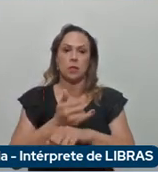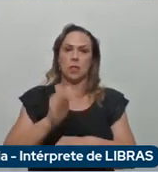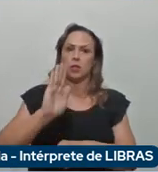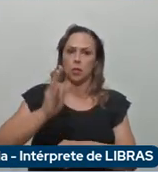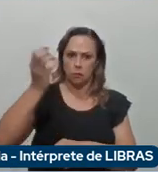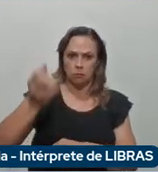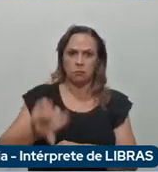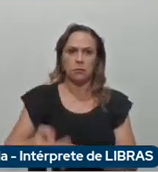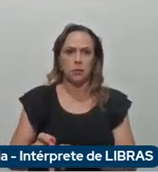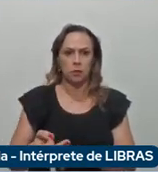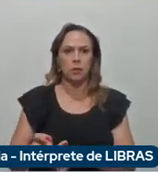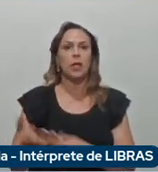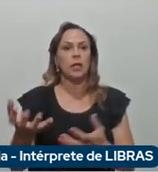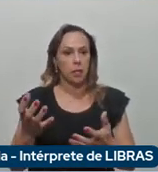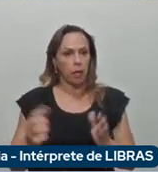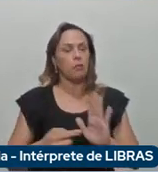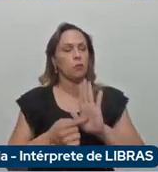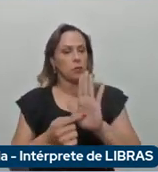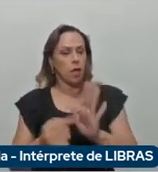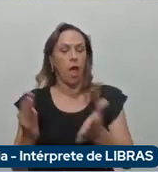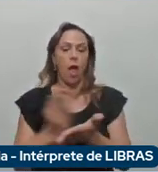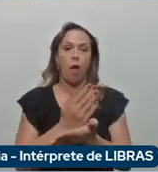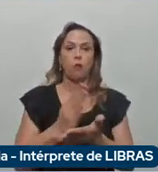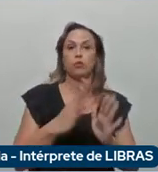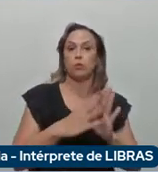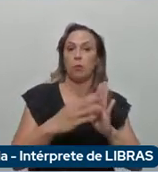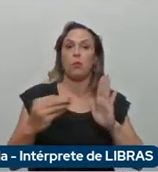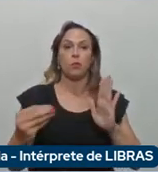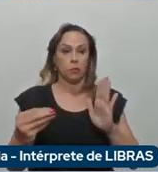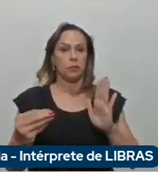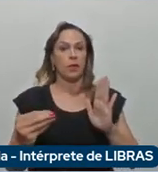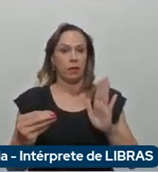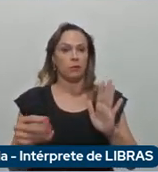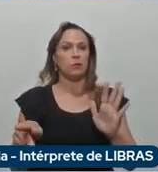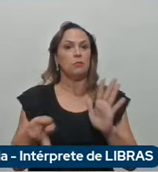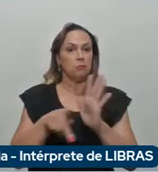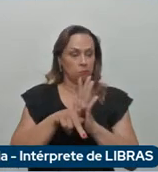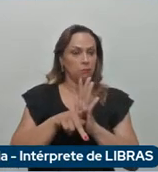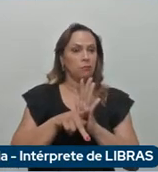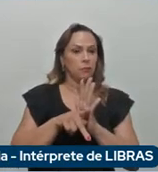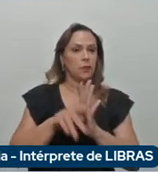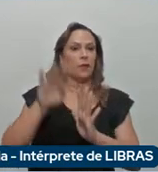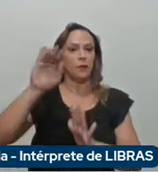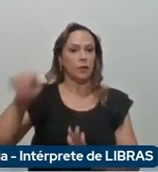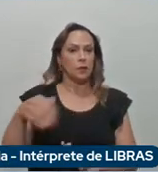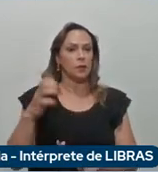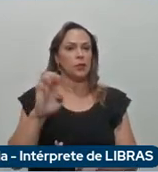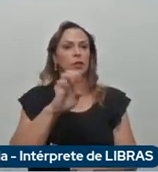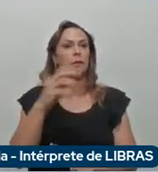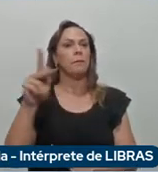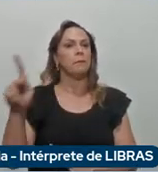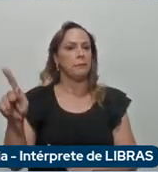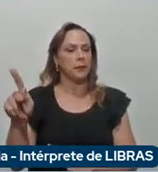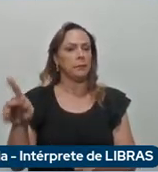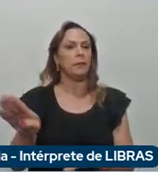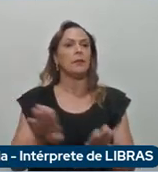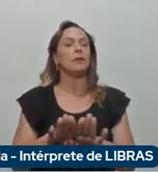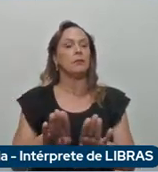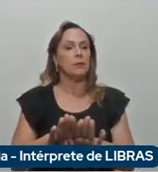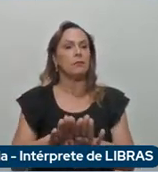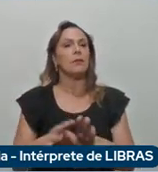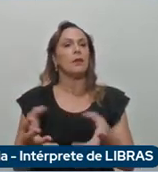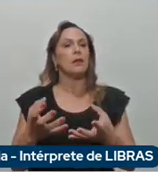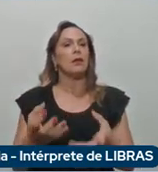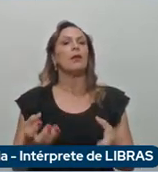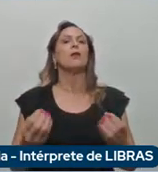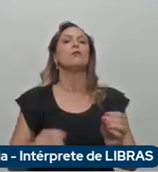16 novos modelos muitos deles aqui em Betty queremos completar e lançar no mercado 28